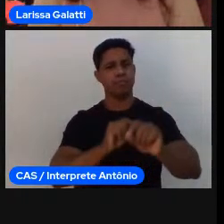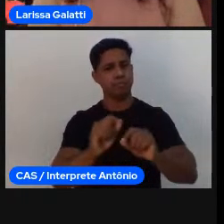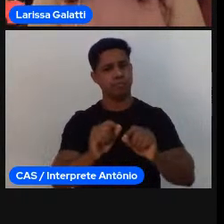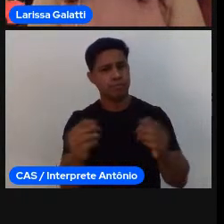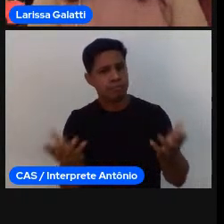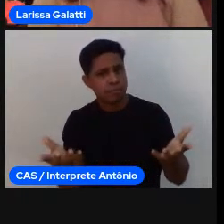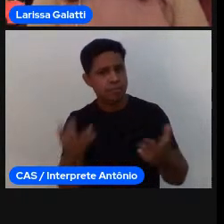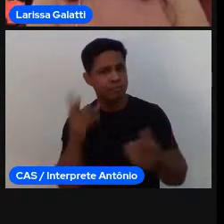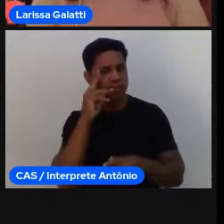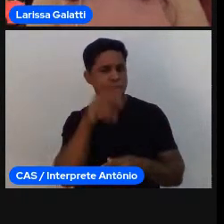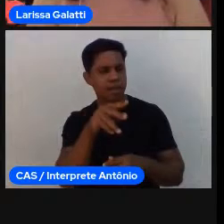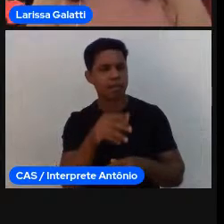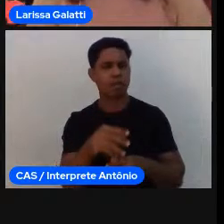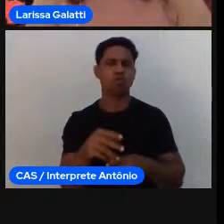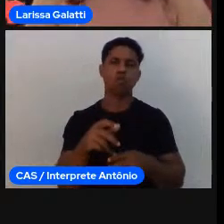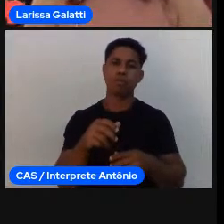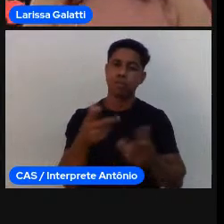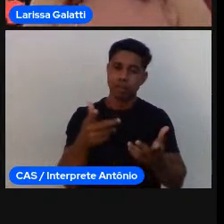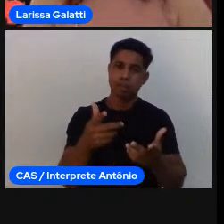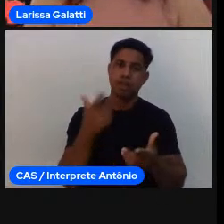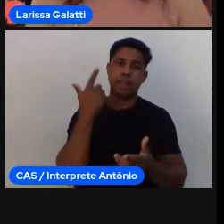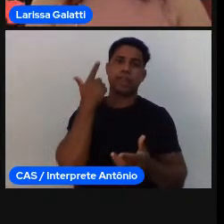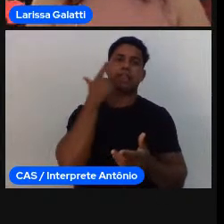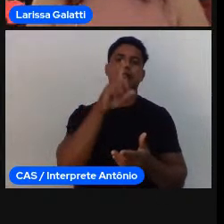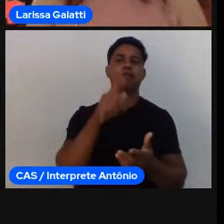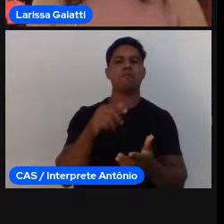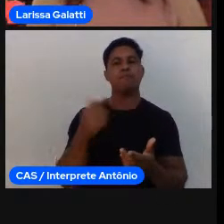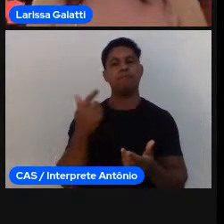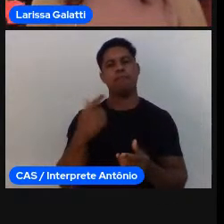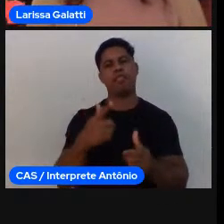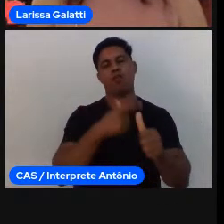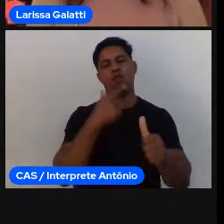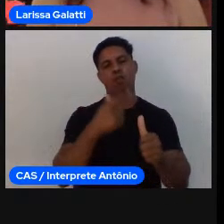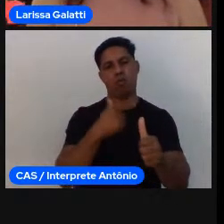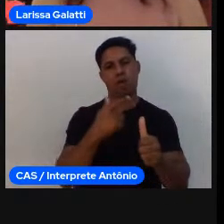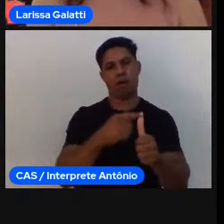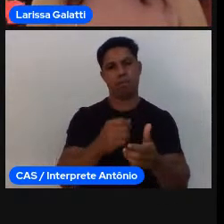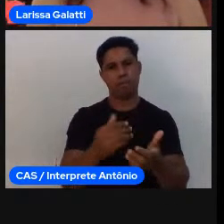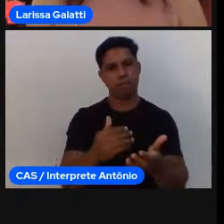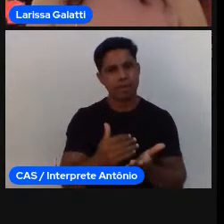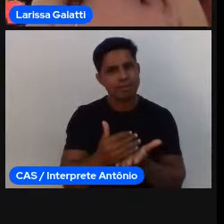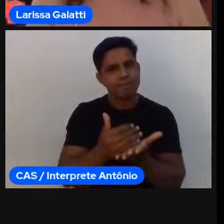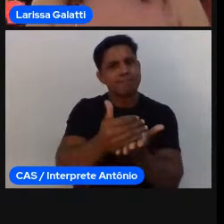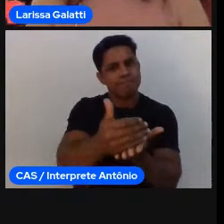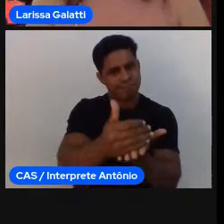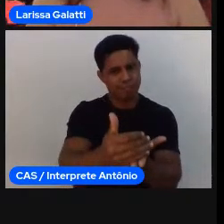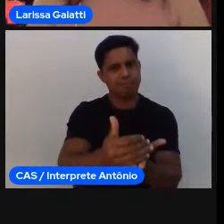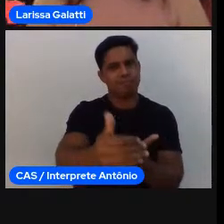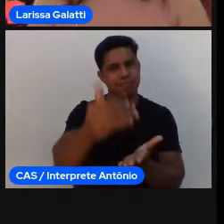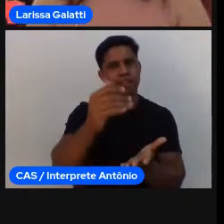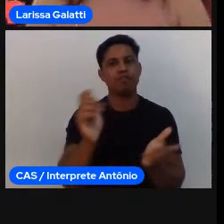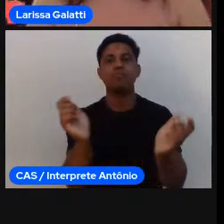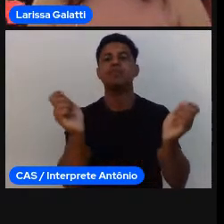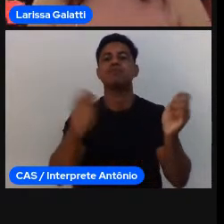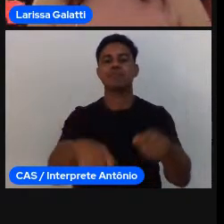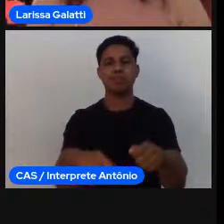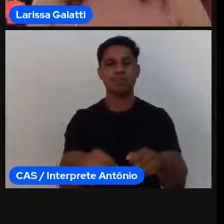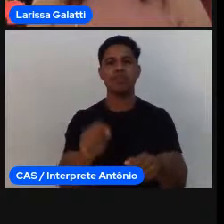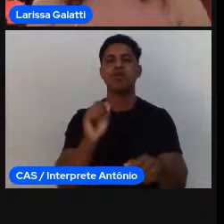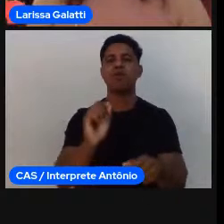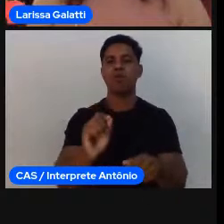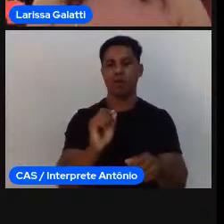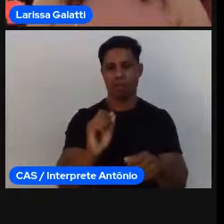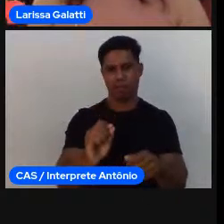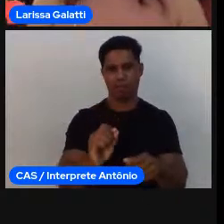passinho a mais é mas a experiência esportiva enquanto fenômeno sociocultural nos permite potencializar e no nosso